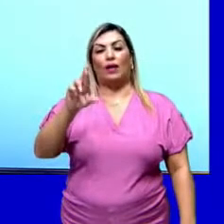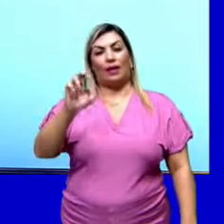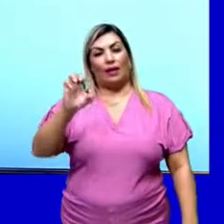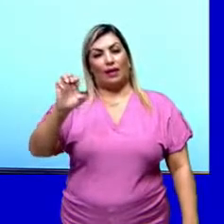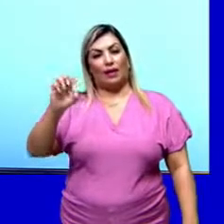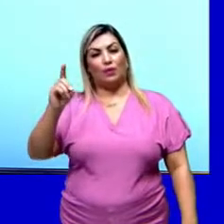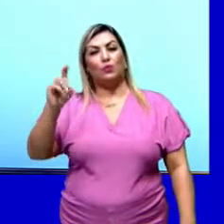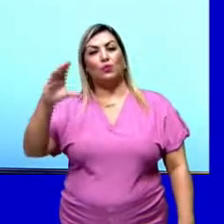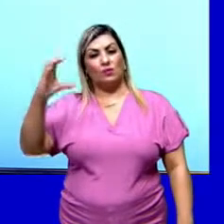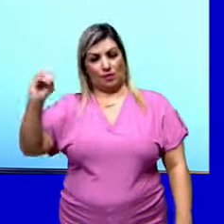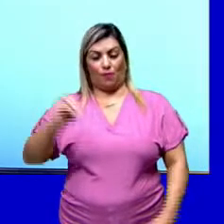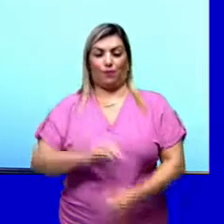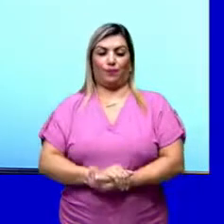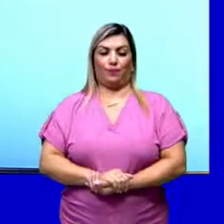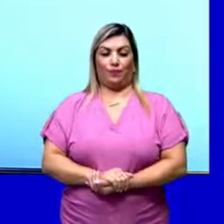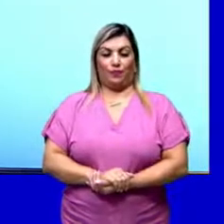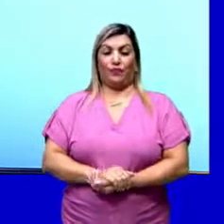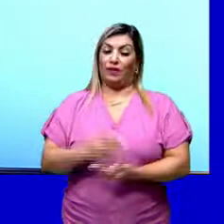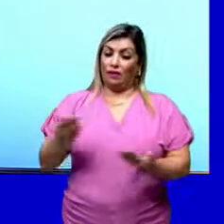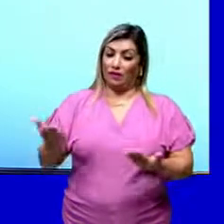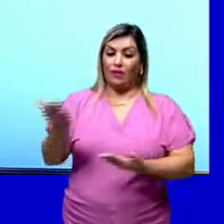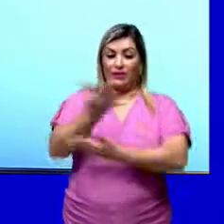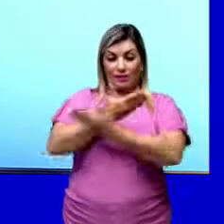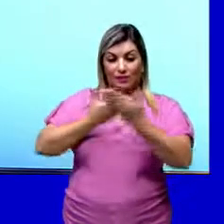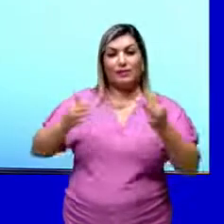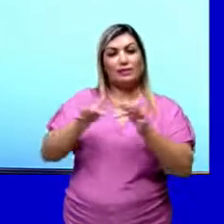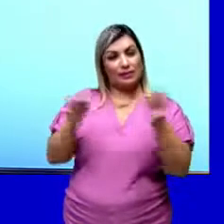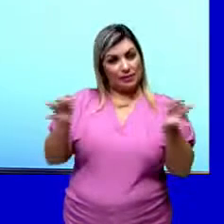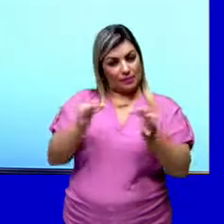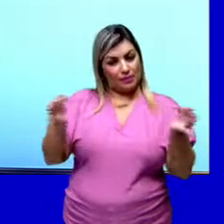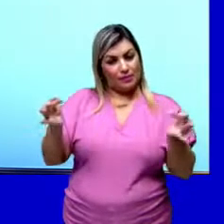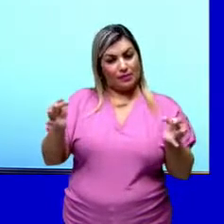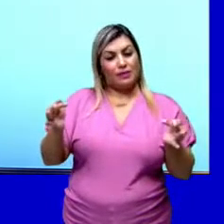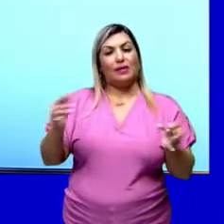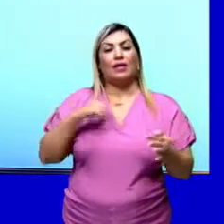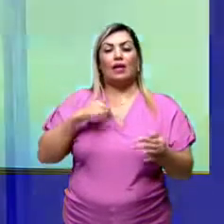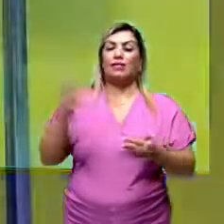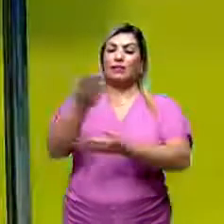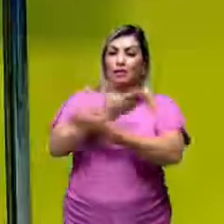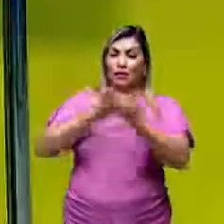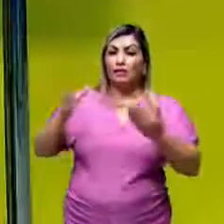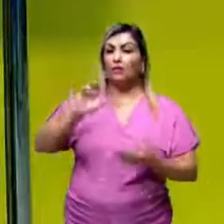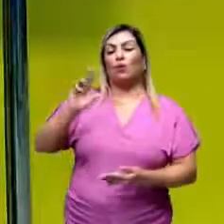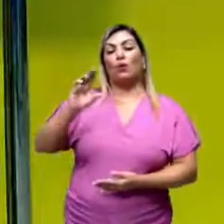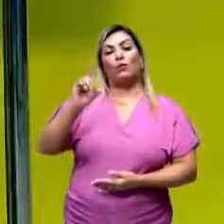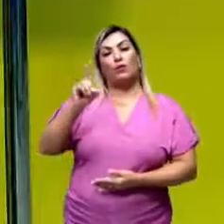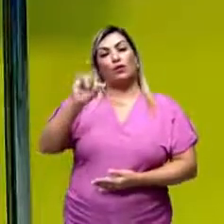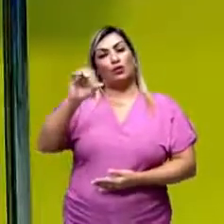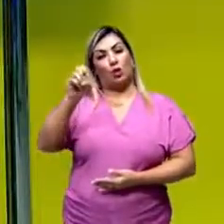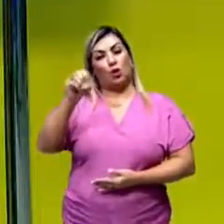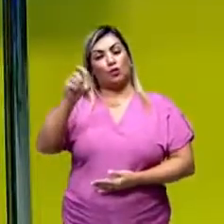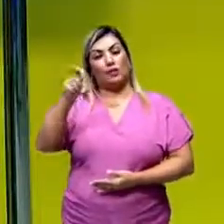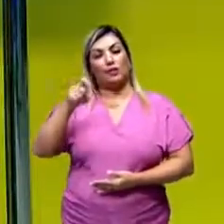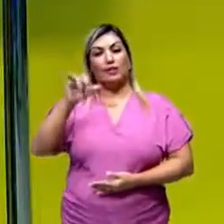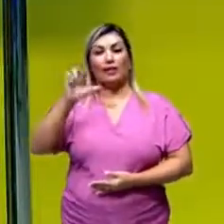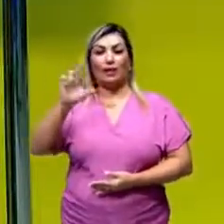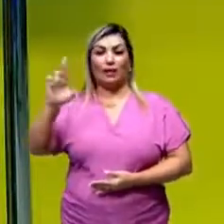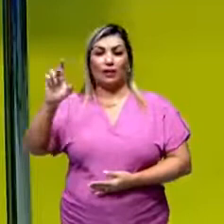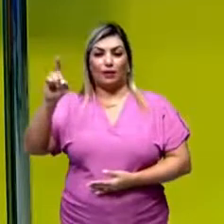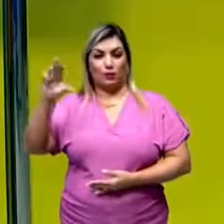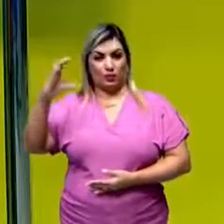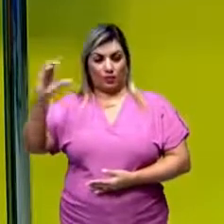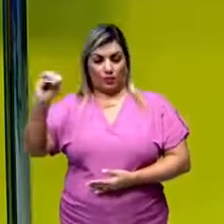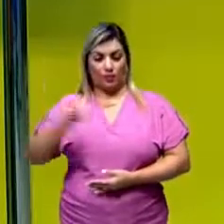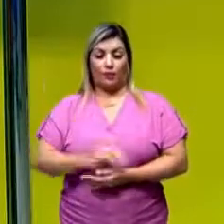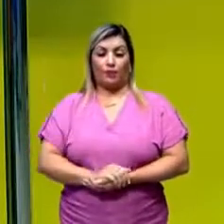que as reações de simples troca também são chamadas de reações de oxirredução. E aí, nós temos a reação